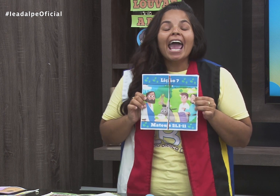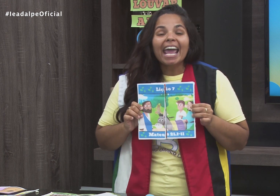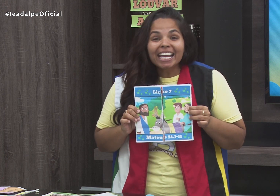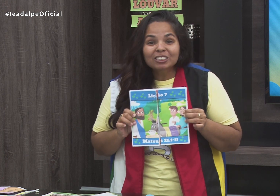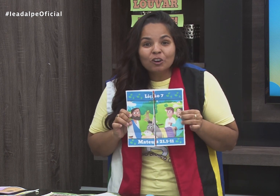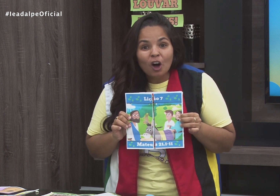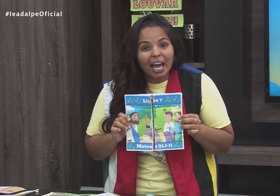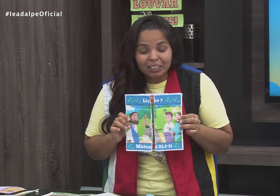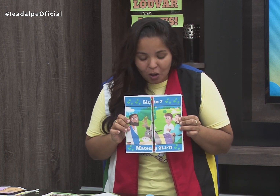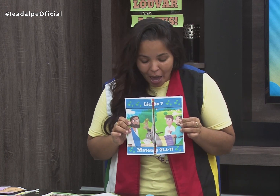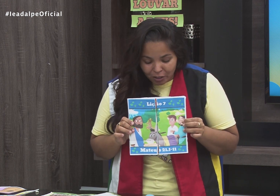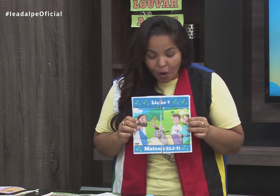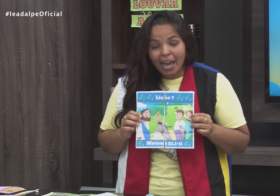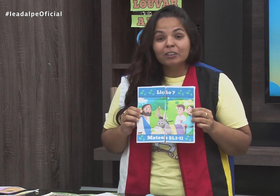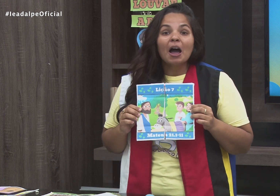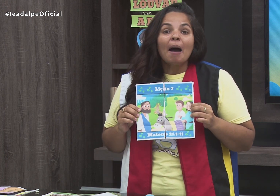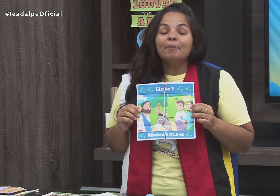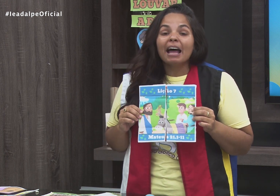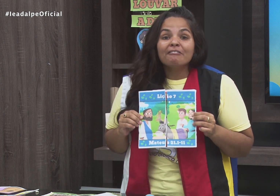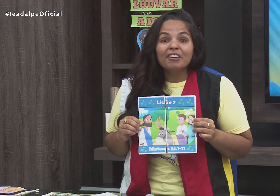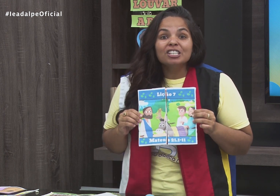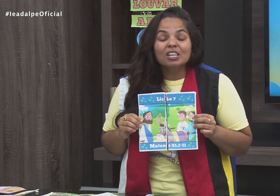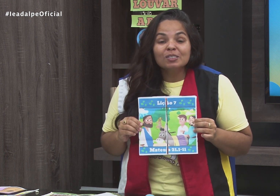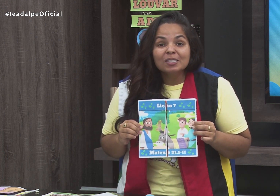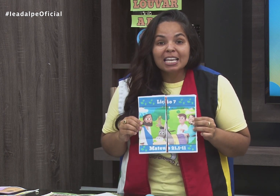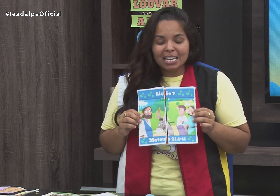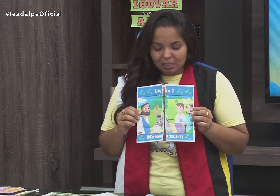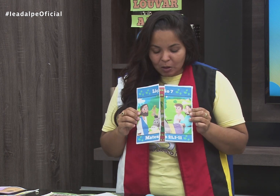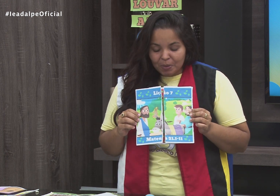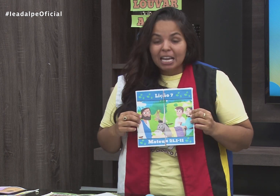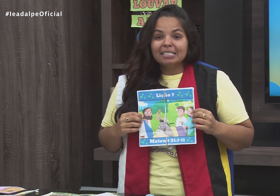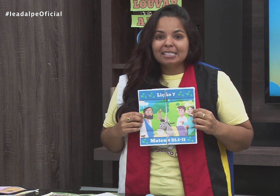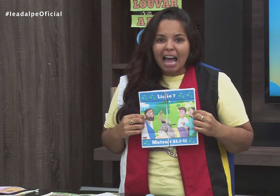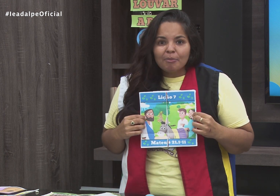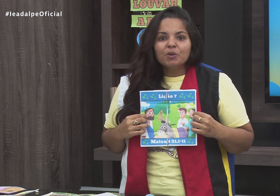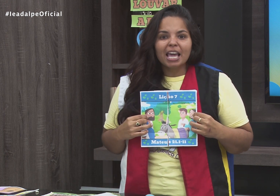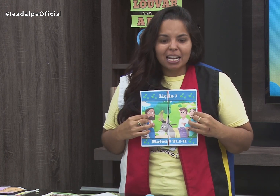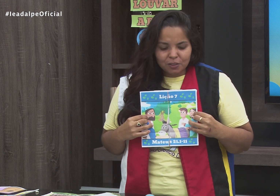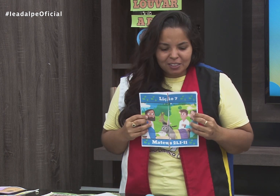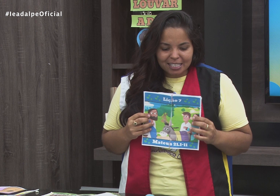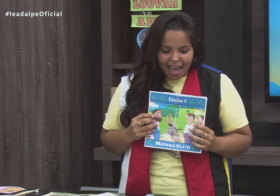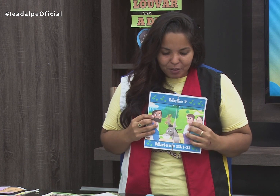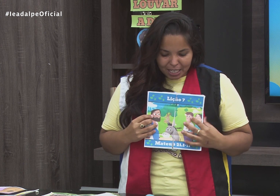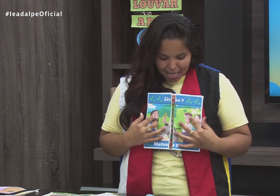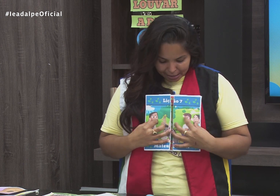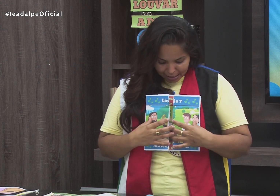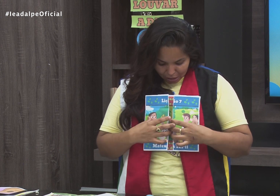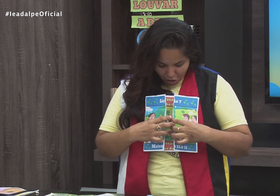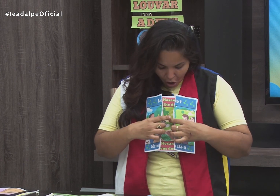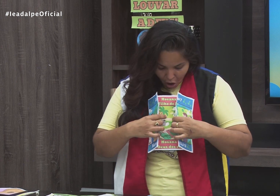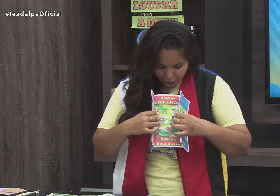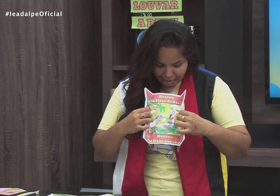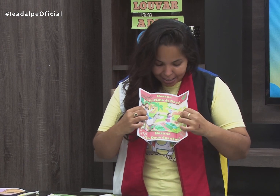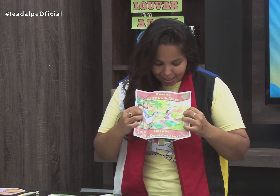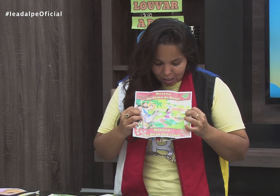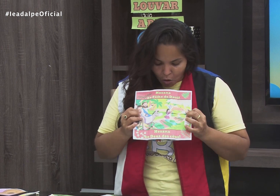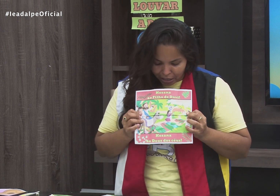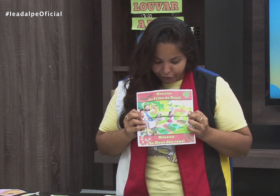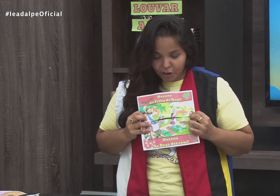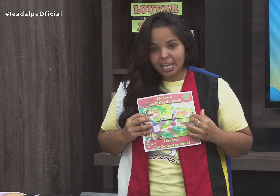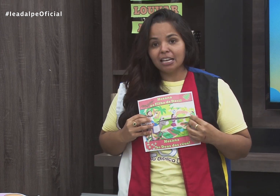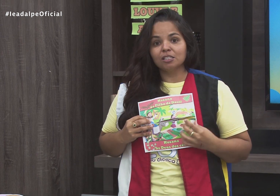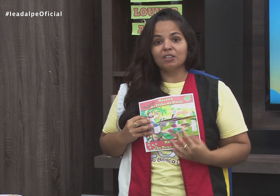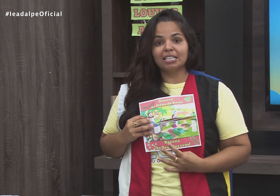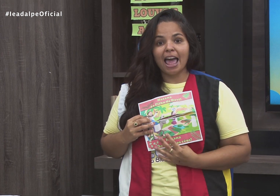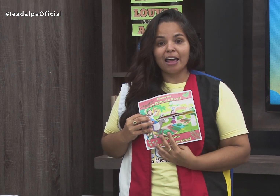correndo, correndo, correndo, para ver Jesus Cristo. E sabe o que elas fizeram, crianças? Olha só